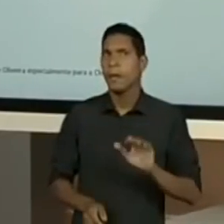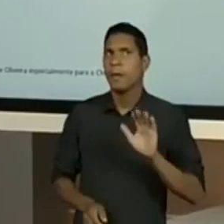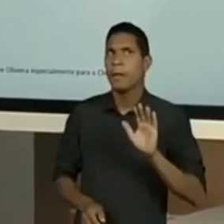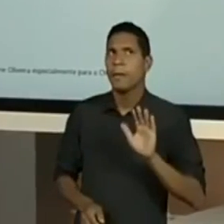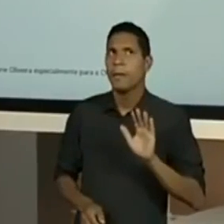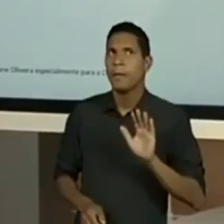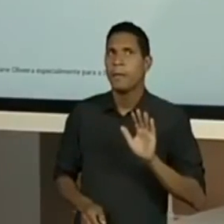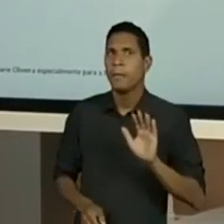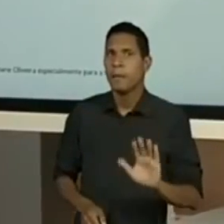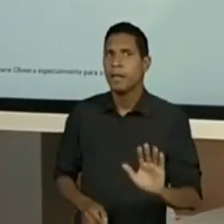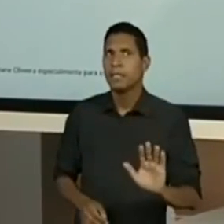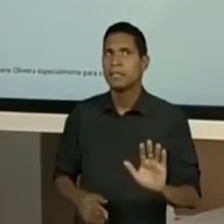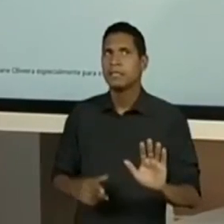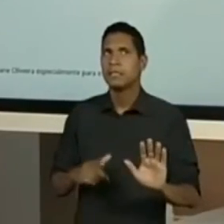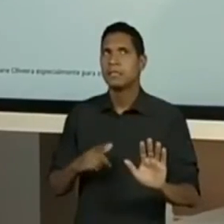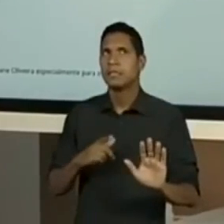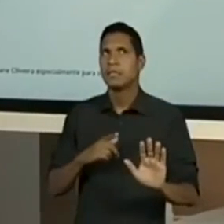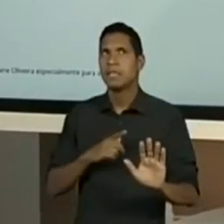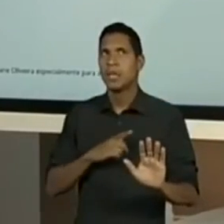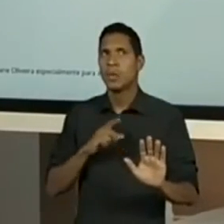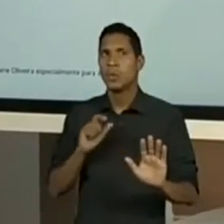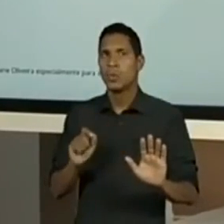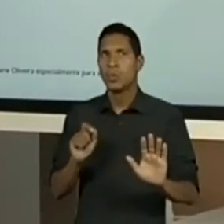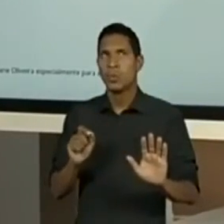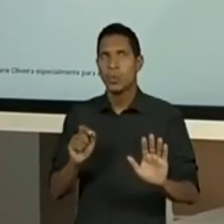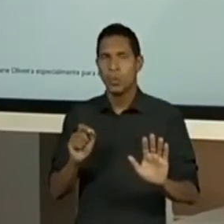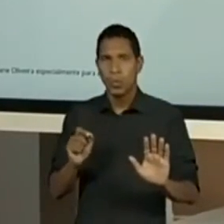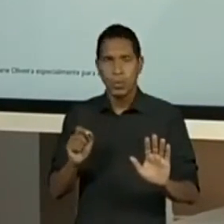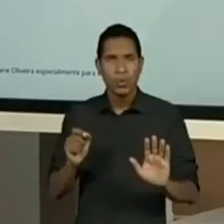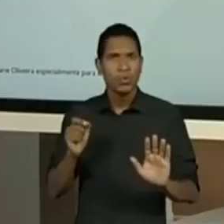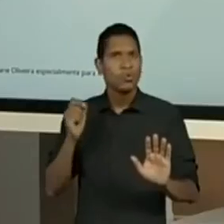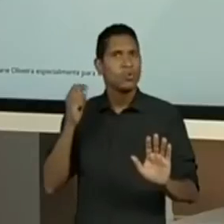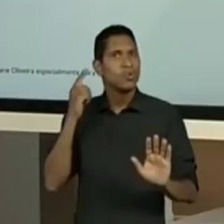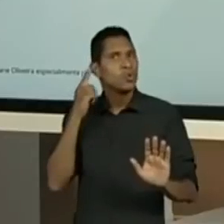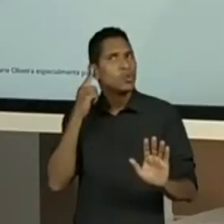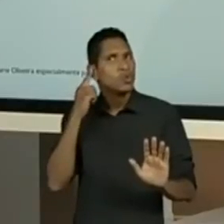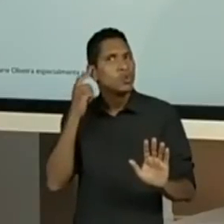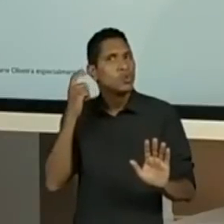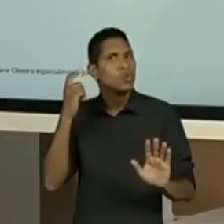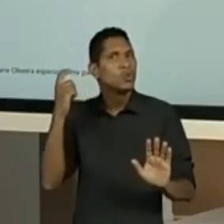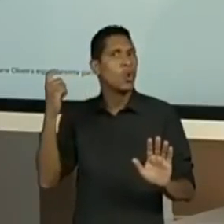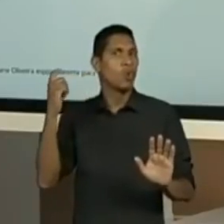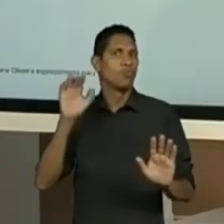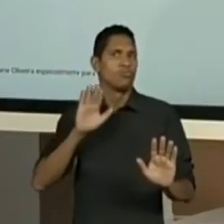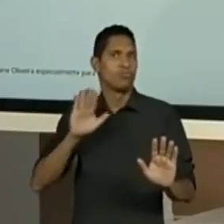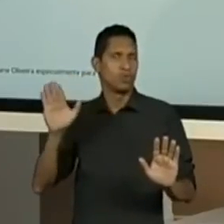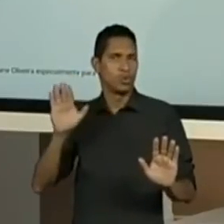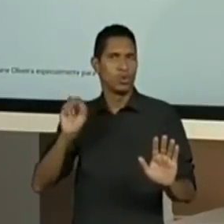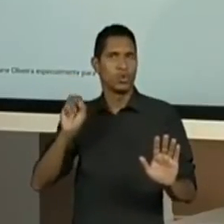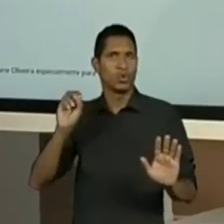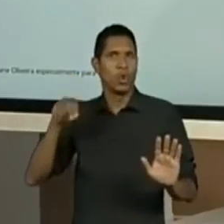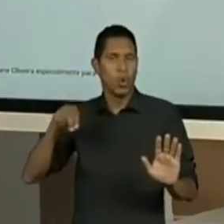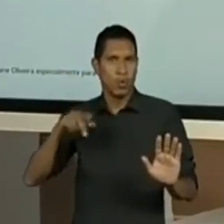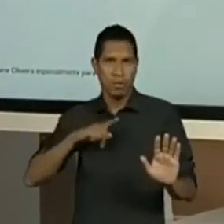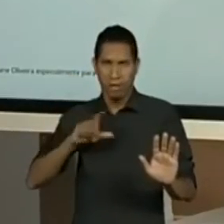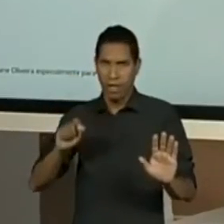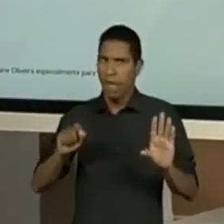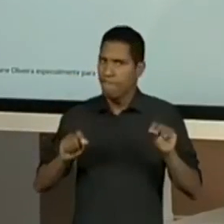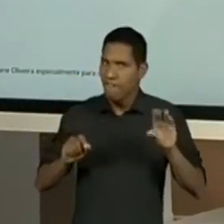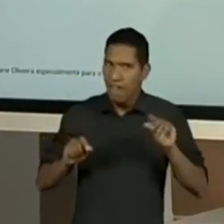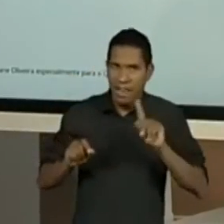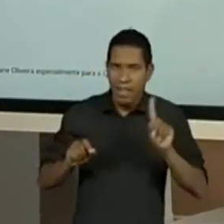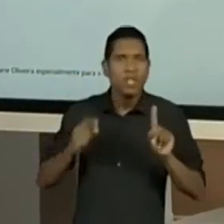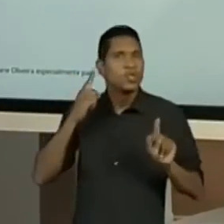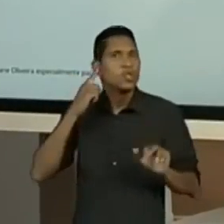A única coisa que eu vou dizer. Tem um som. Mas vocês também acompanharão passo a passo o que será feito. Preparado?